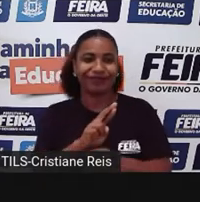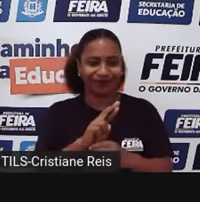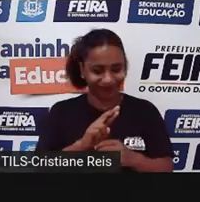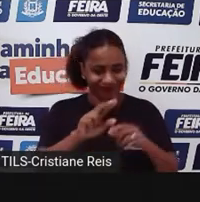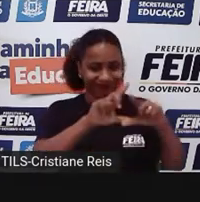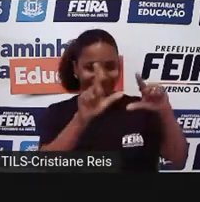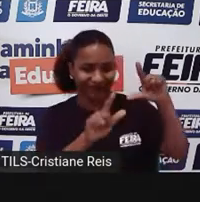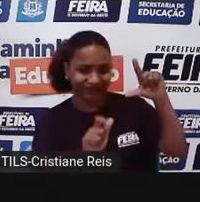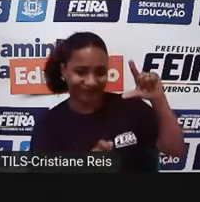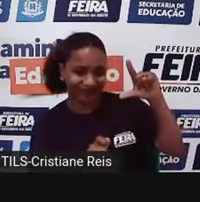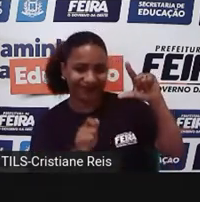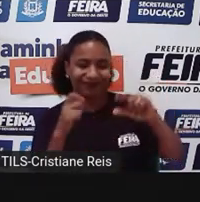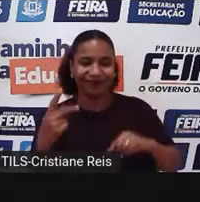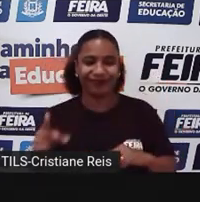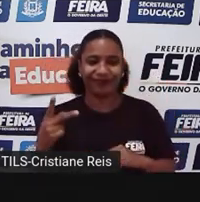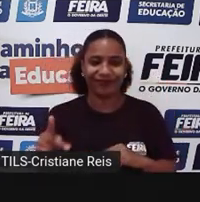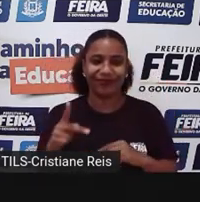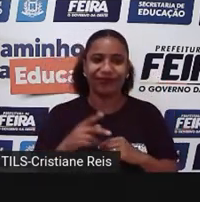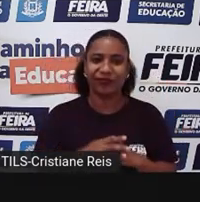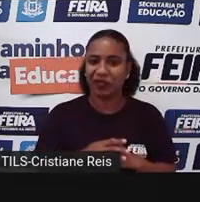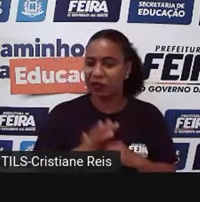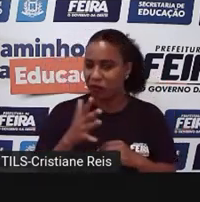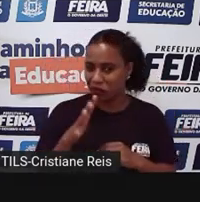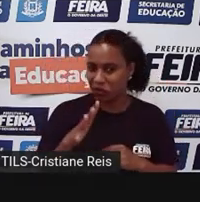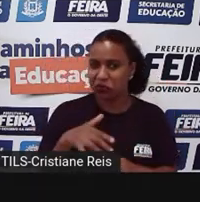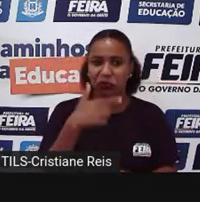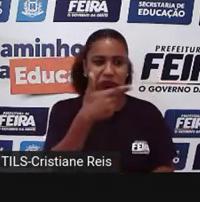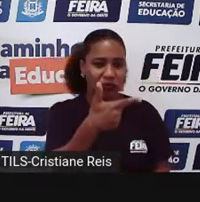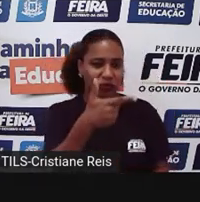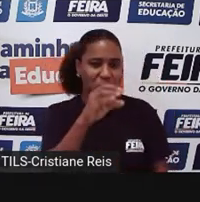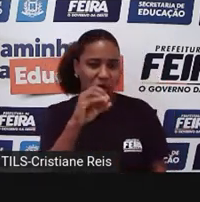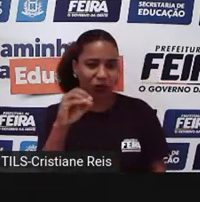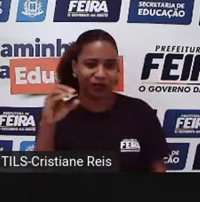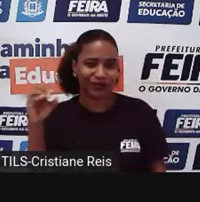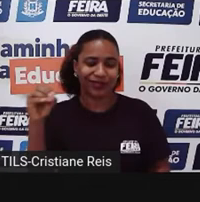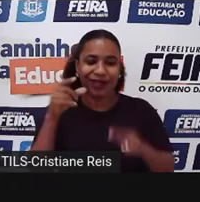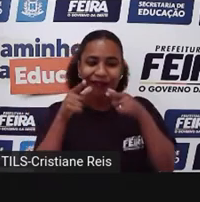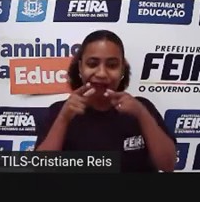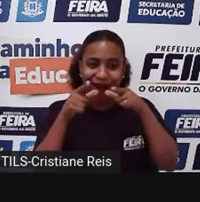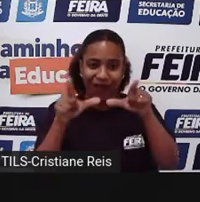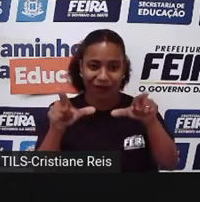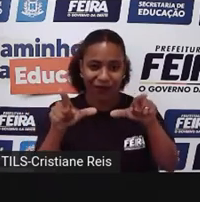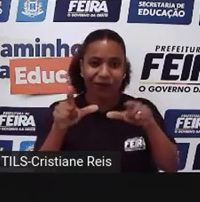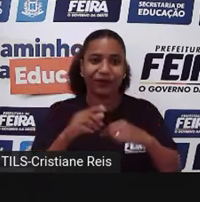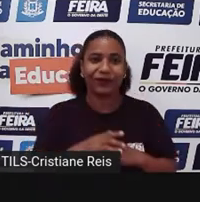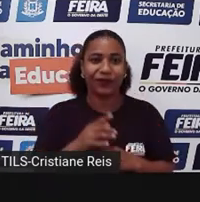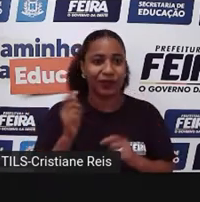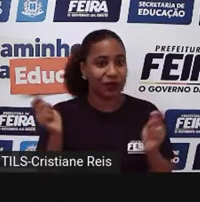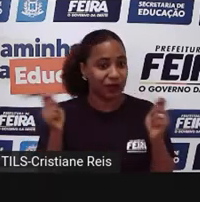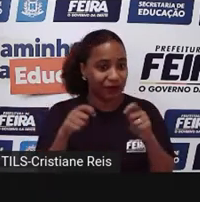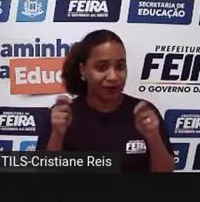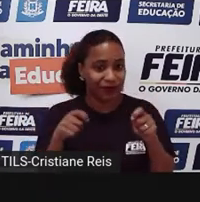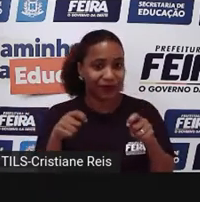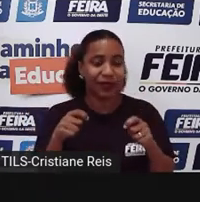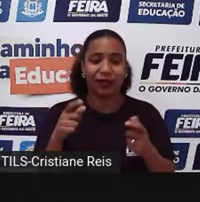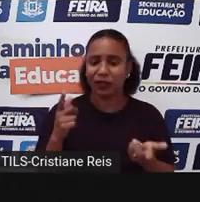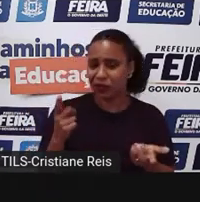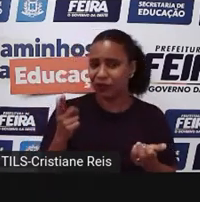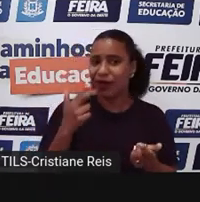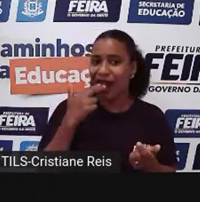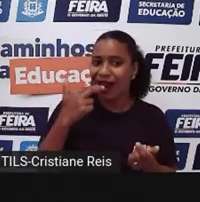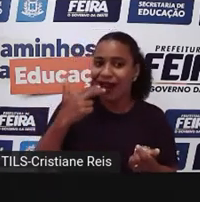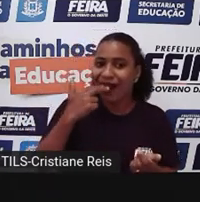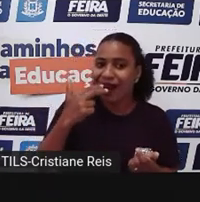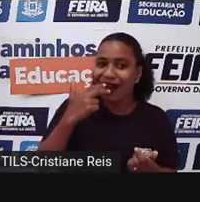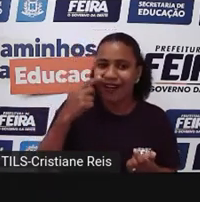em torno de 200 línguas, que são línguas classificadas como banto. A gente vai dizer que o banto é o latim, que o latim deu